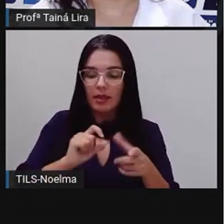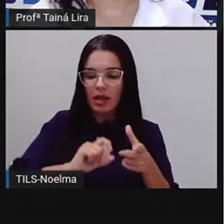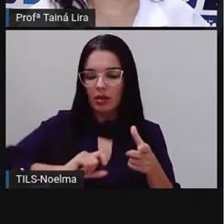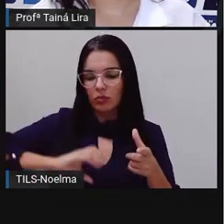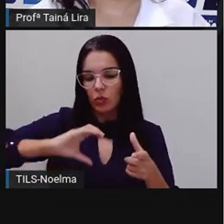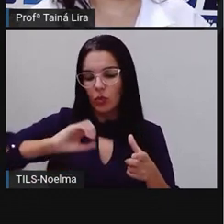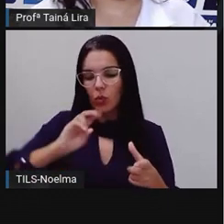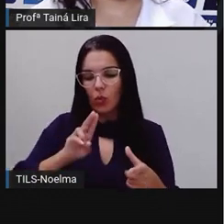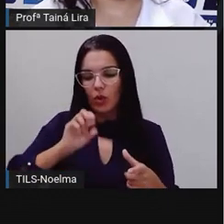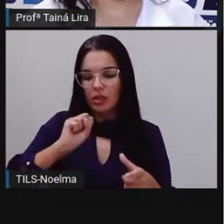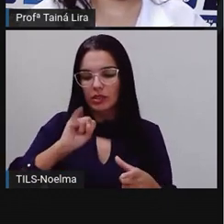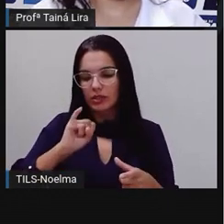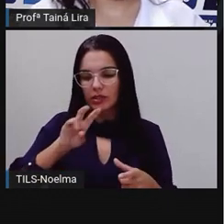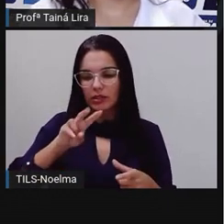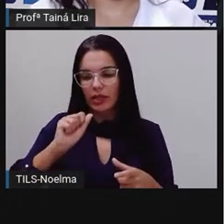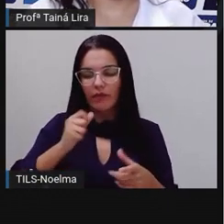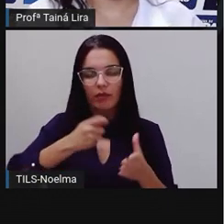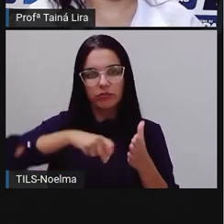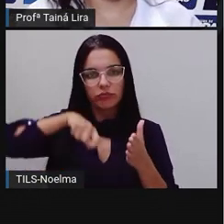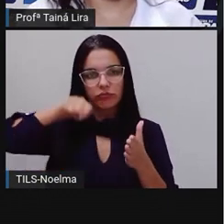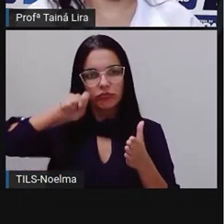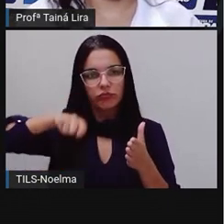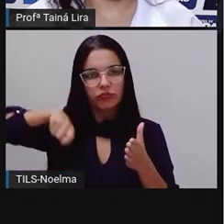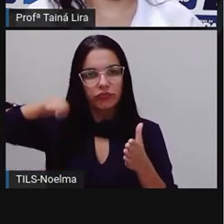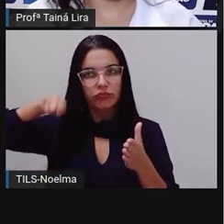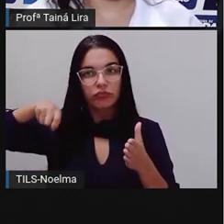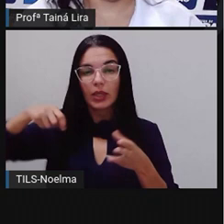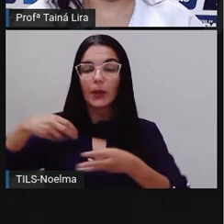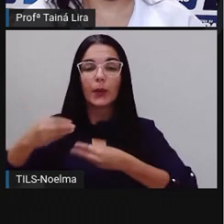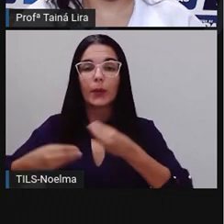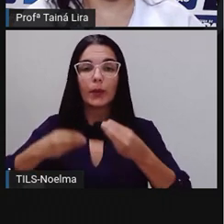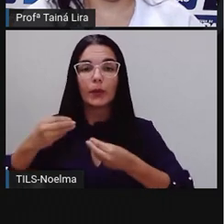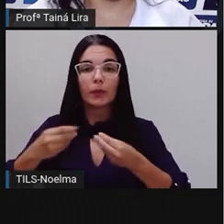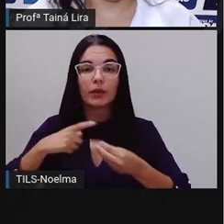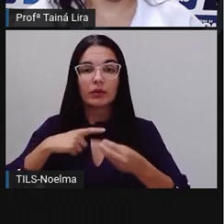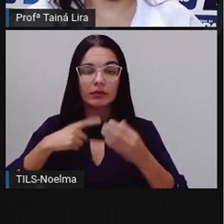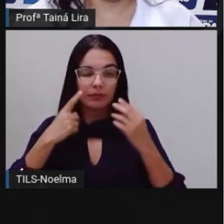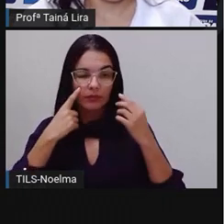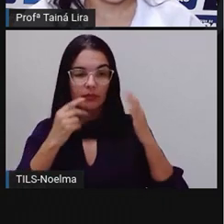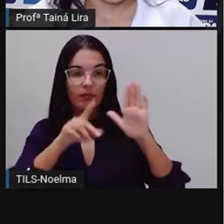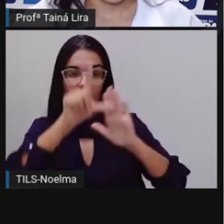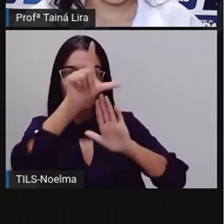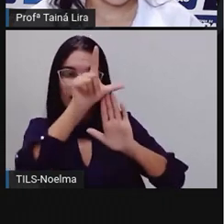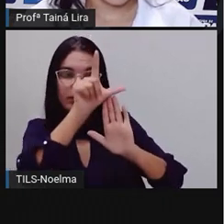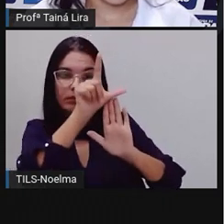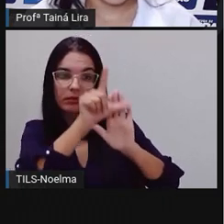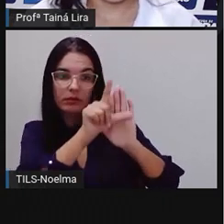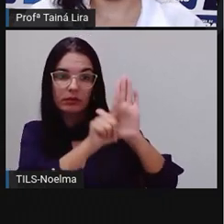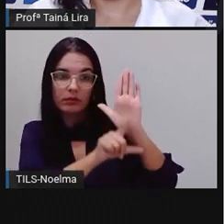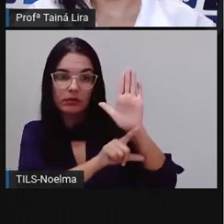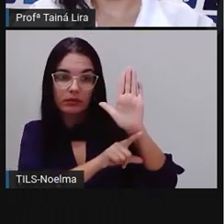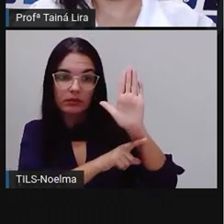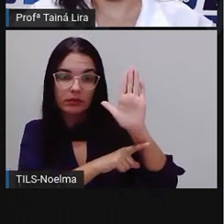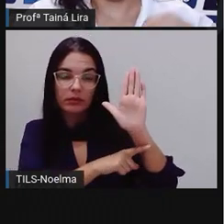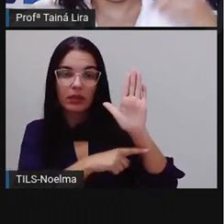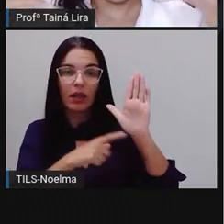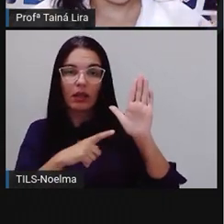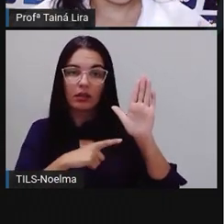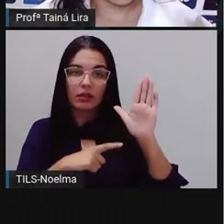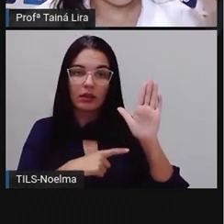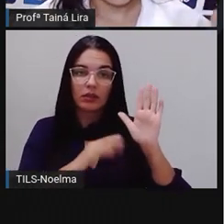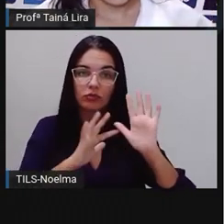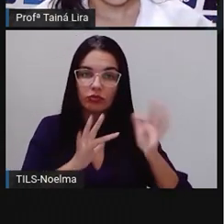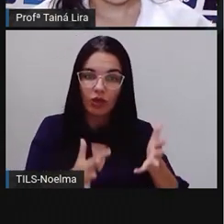Então, a pró tirou aí algumas palavrinhas do texto, ela está em bastão, estão vendo? Olha lá que é a letrinha que nós